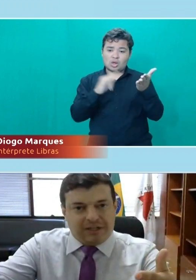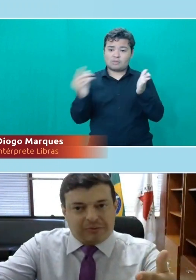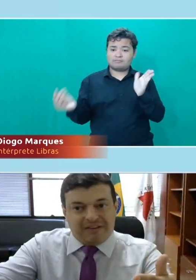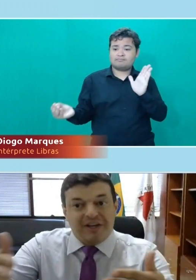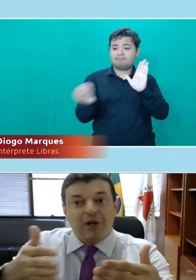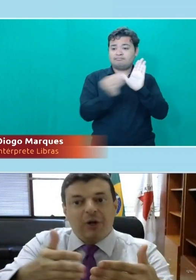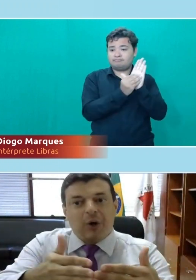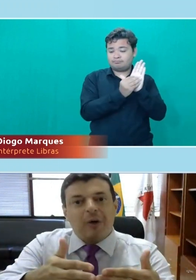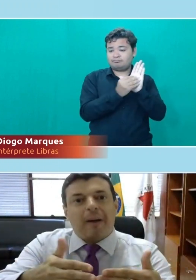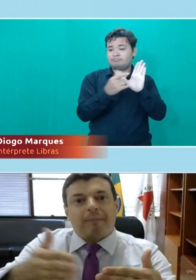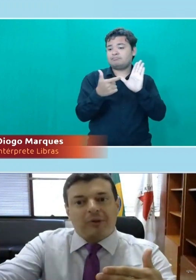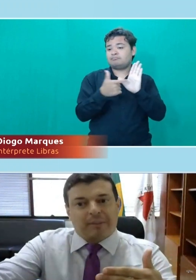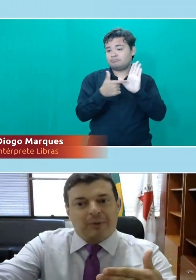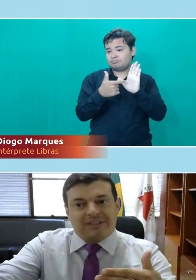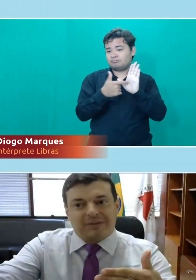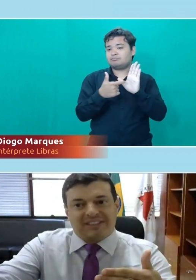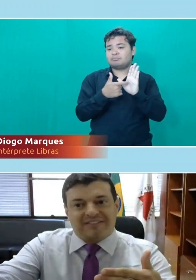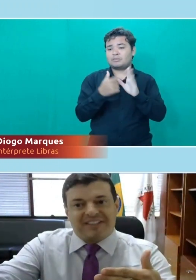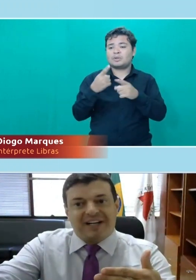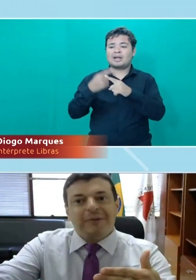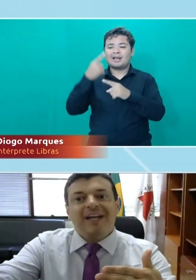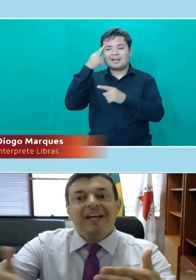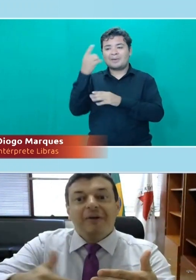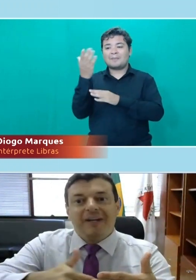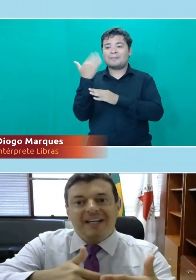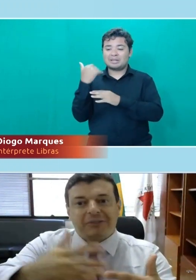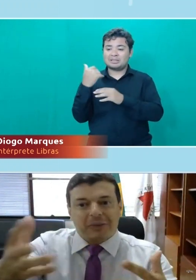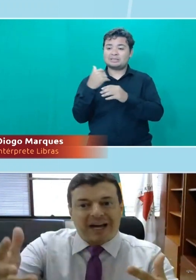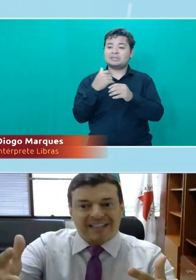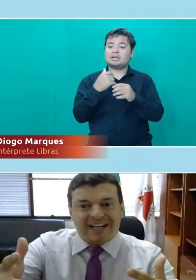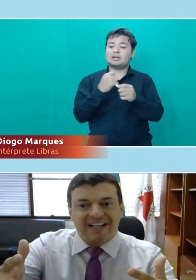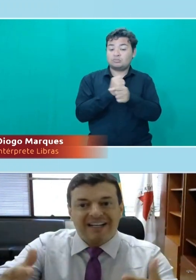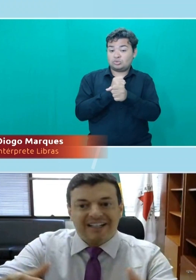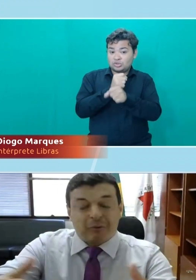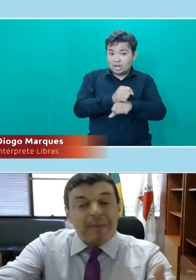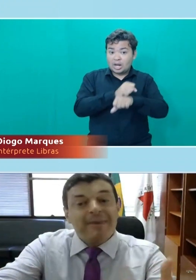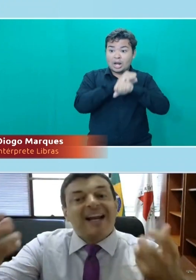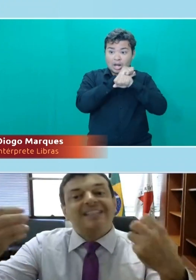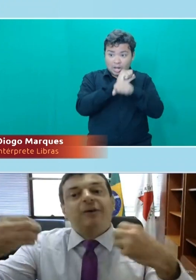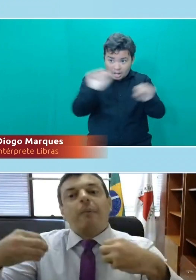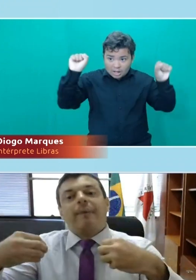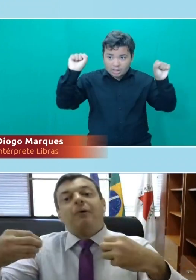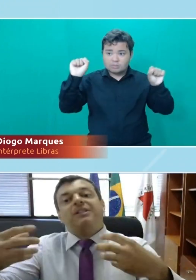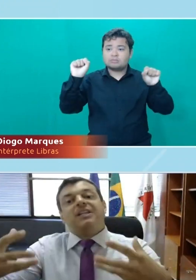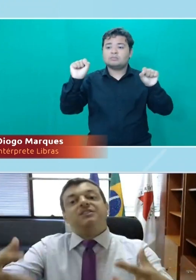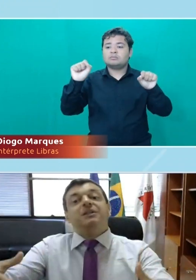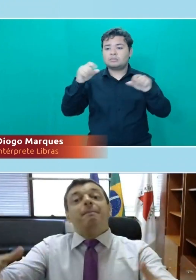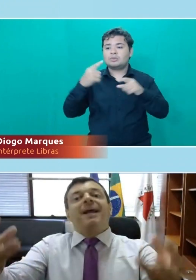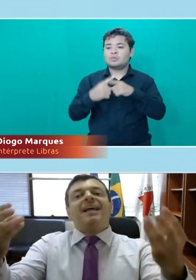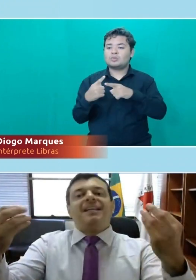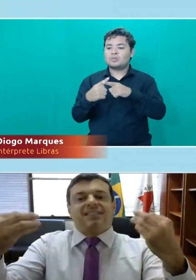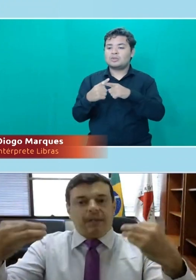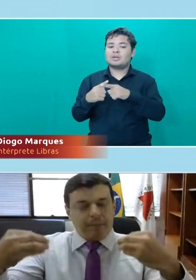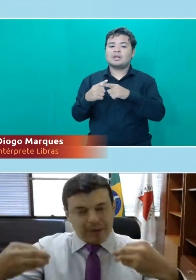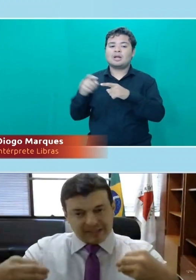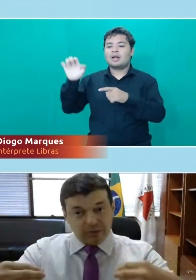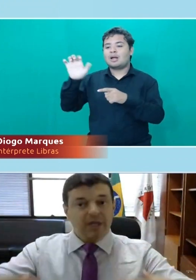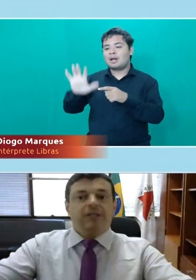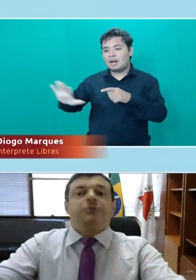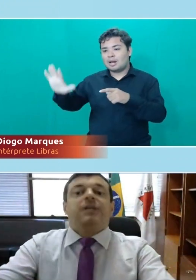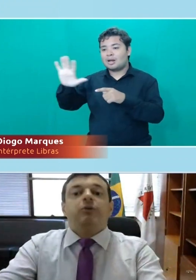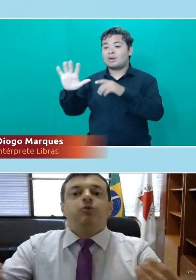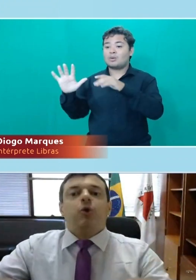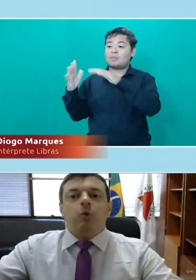que o Estado brasileiro teve logo após a abolição da escravidão, e no início lá da, com a imigração europeia, com a tentativa de embranquecer a